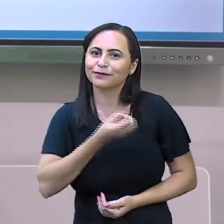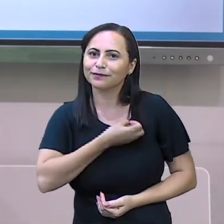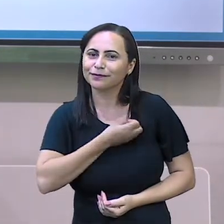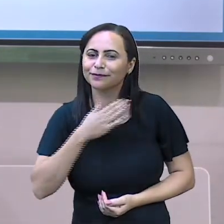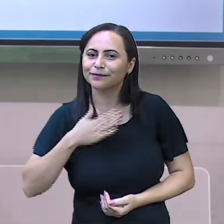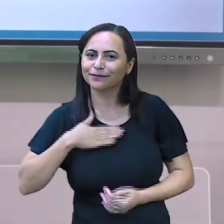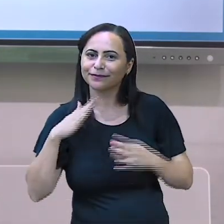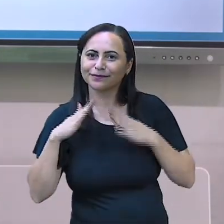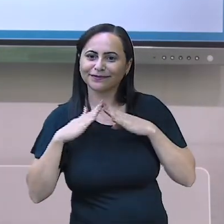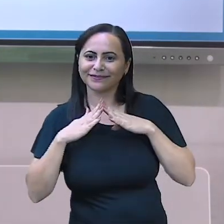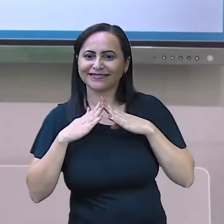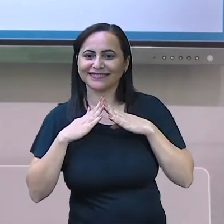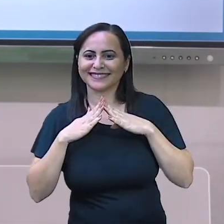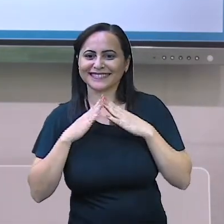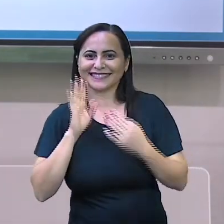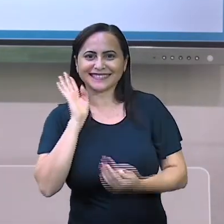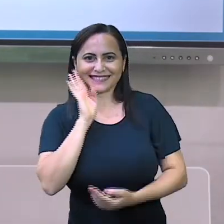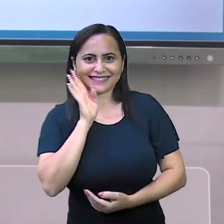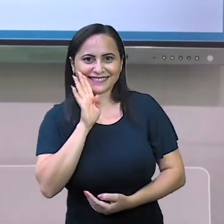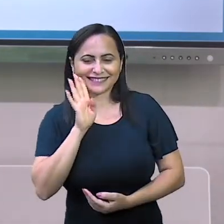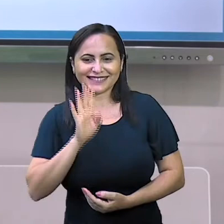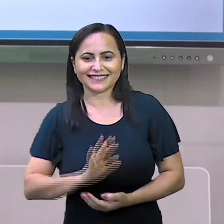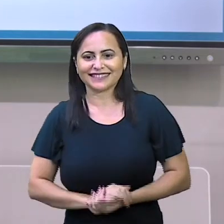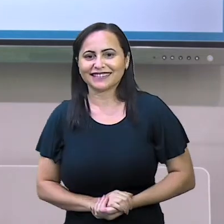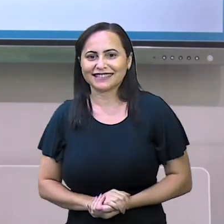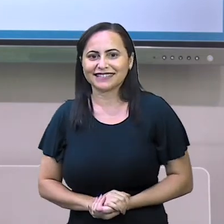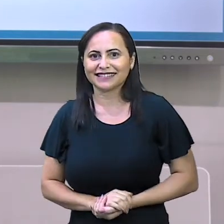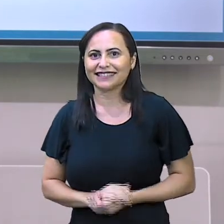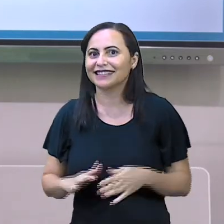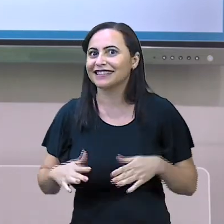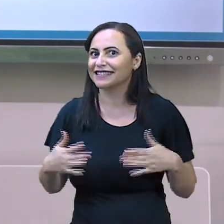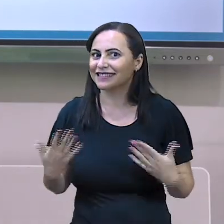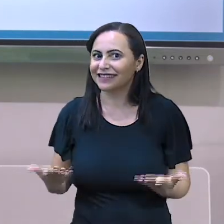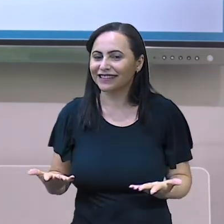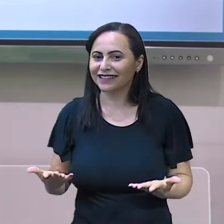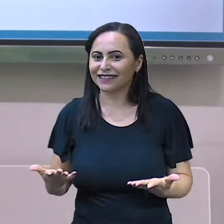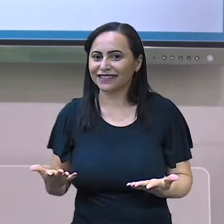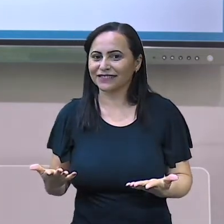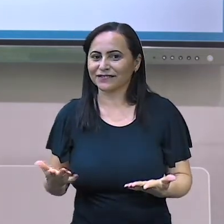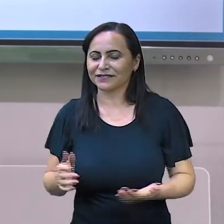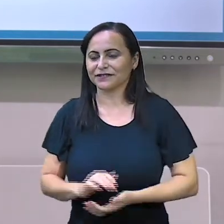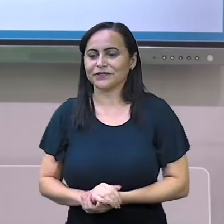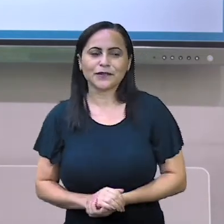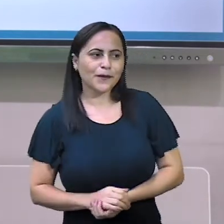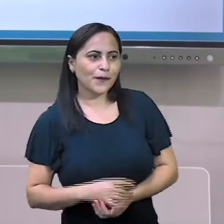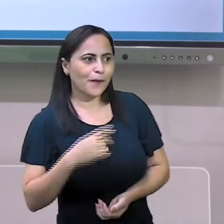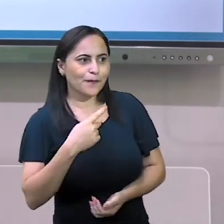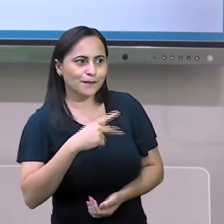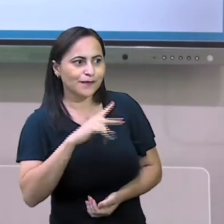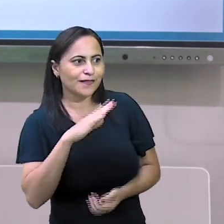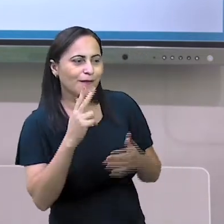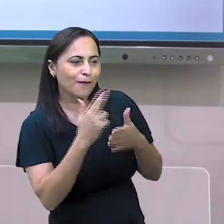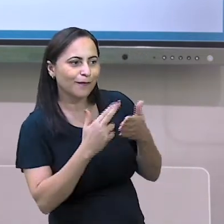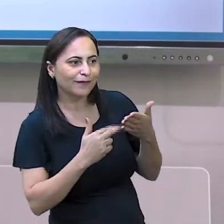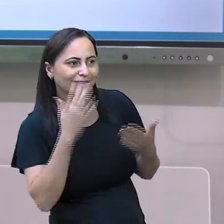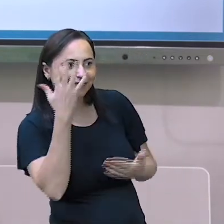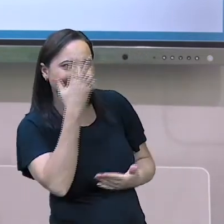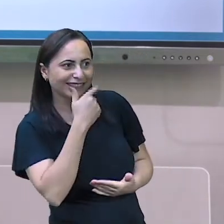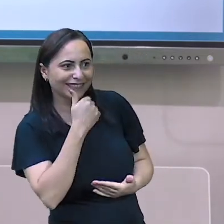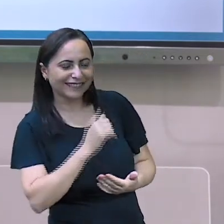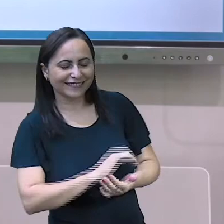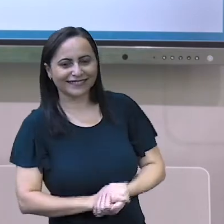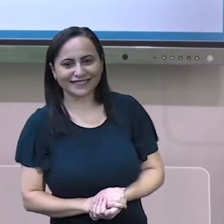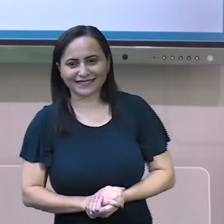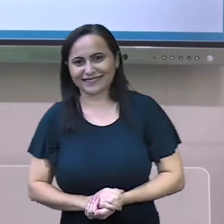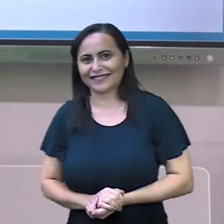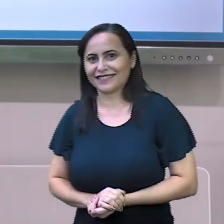casa Legal? E aí, criançada? Ficou muito bonito o seu desenho E vocês aí? Vocês gostaram?